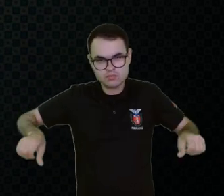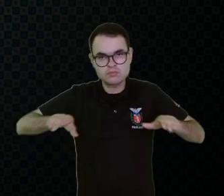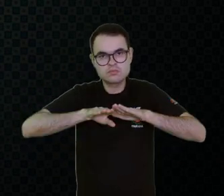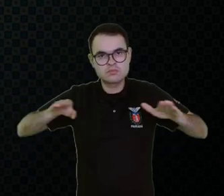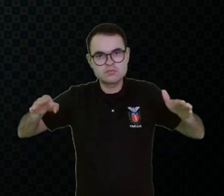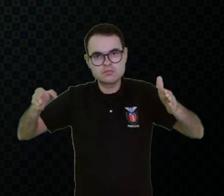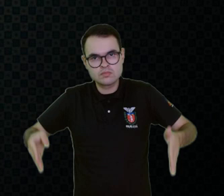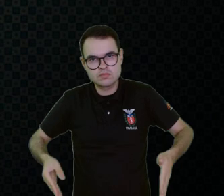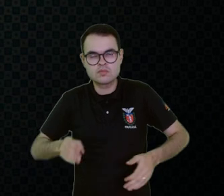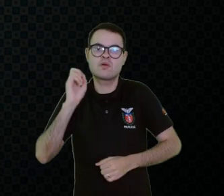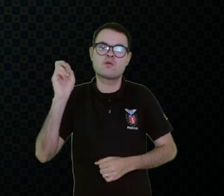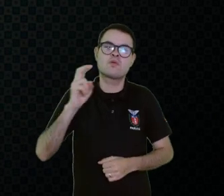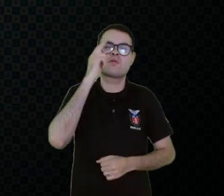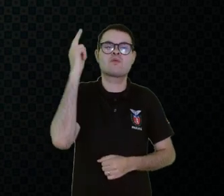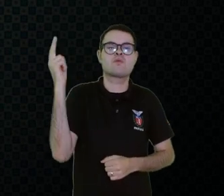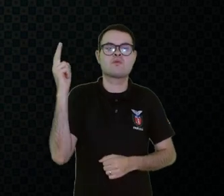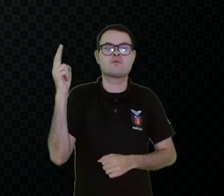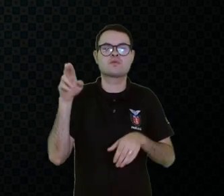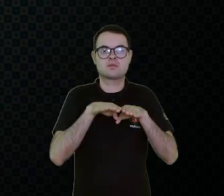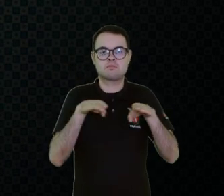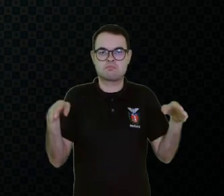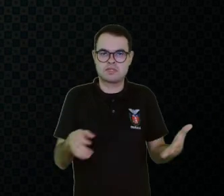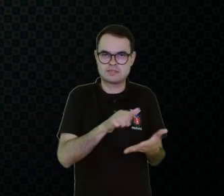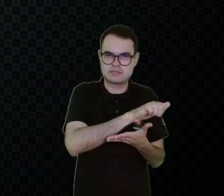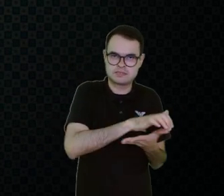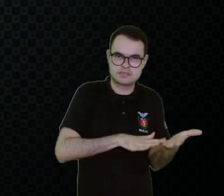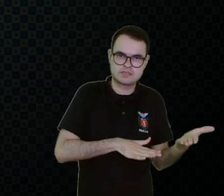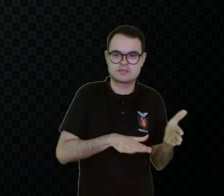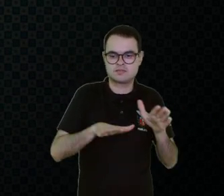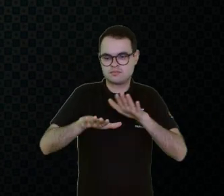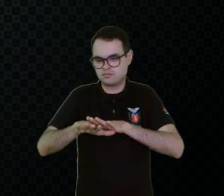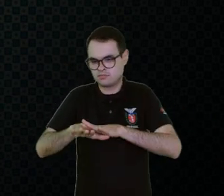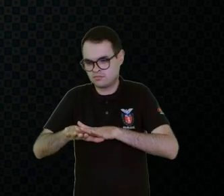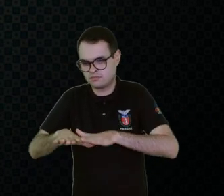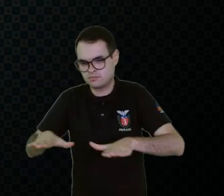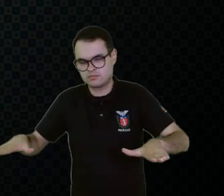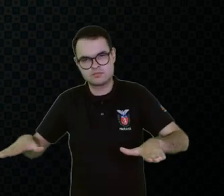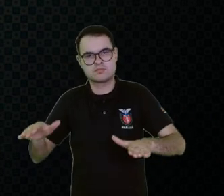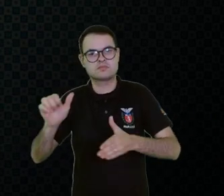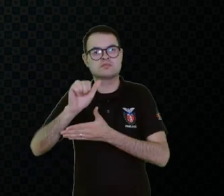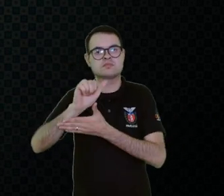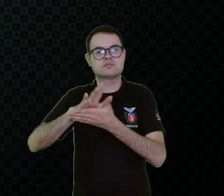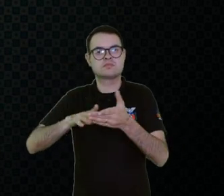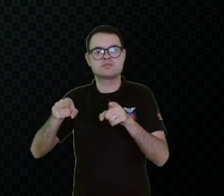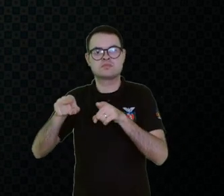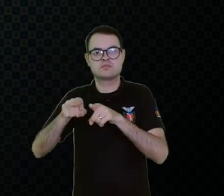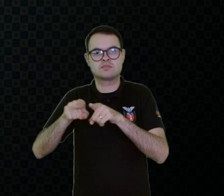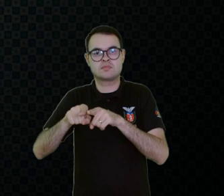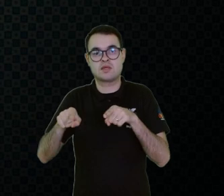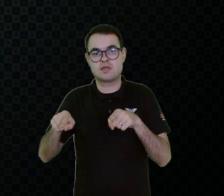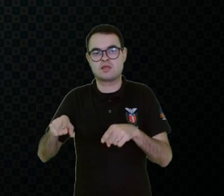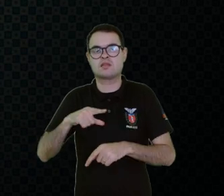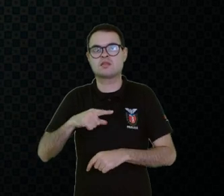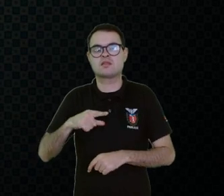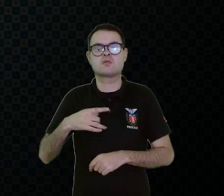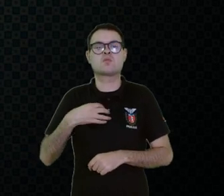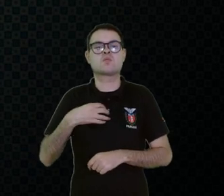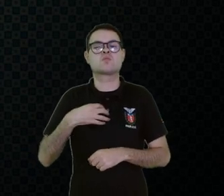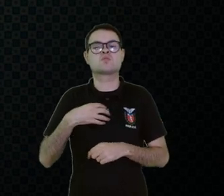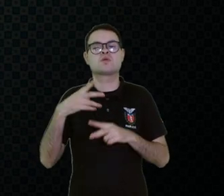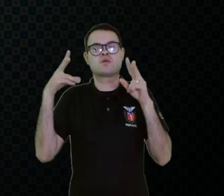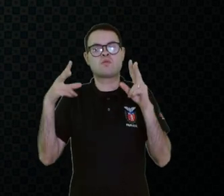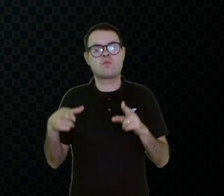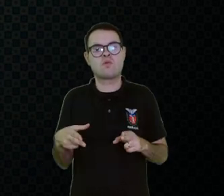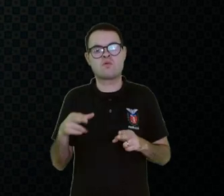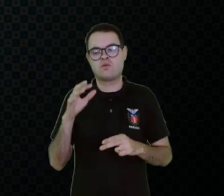fixada na mesa de atividades, na prancha de atividades. Aqui a gente tem uma forma de fichário,